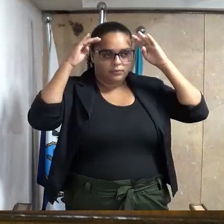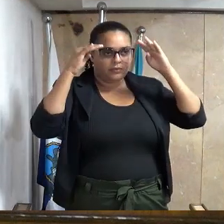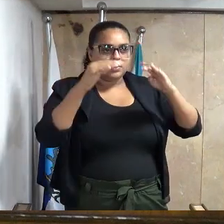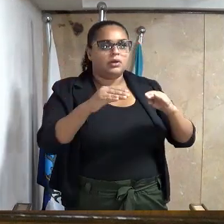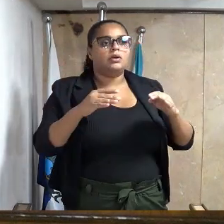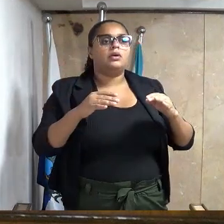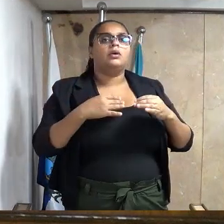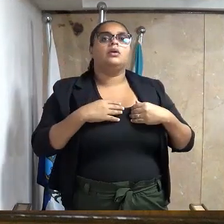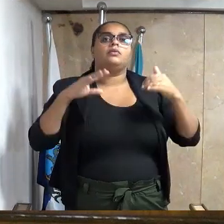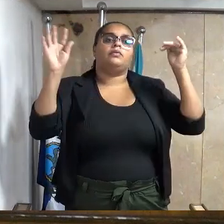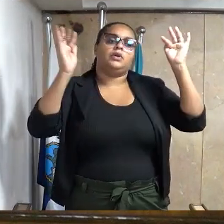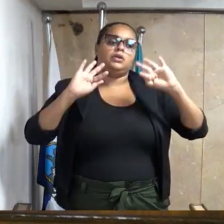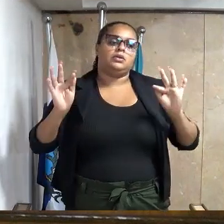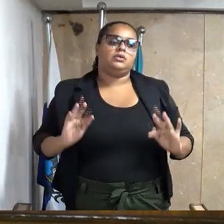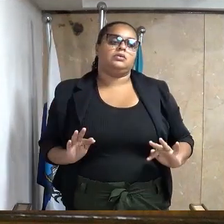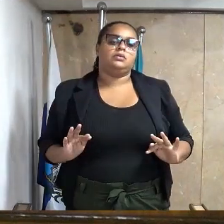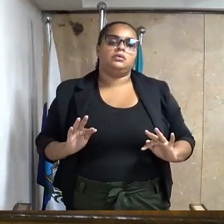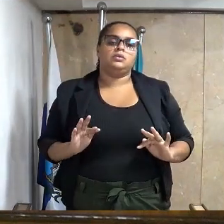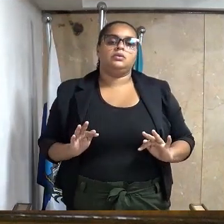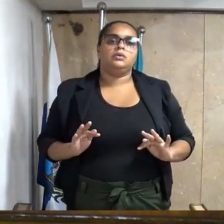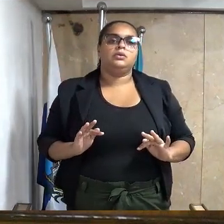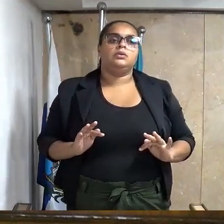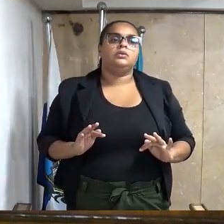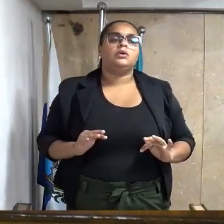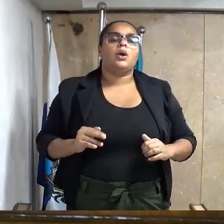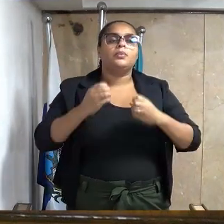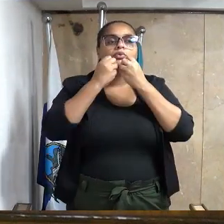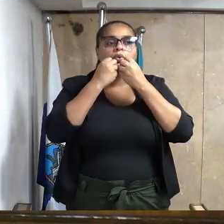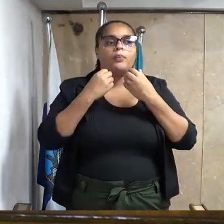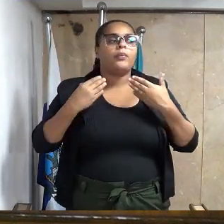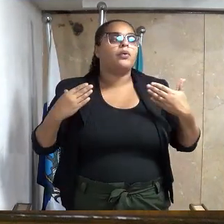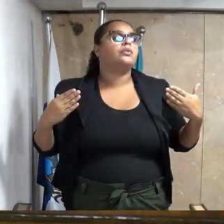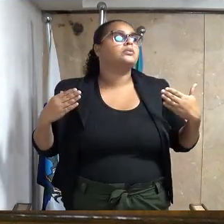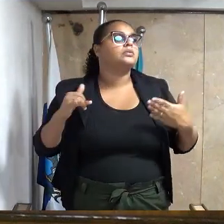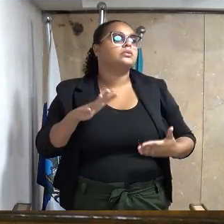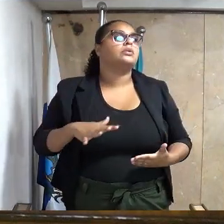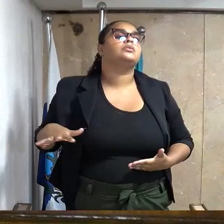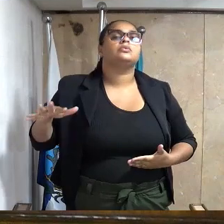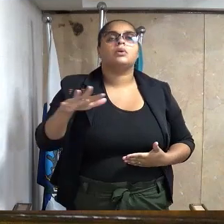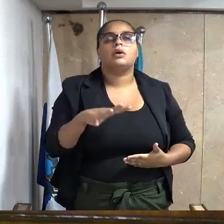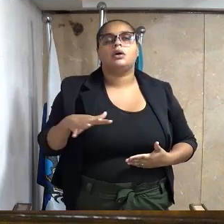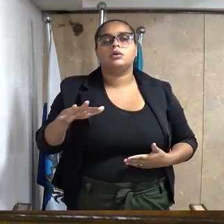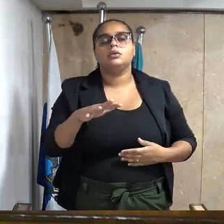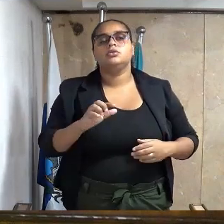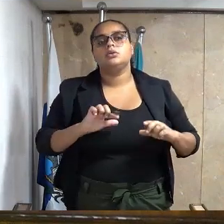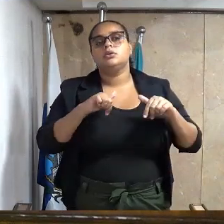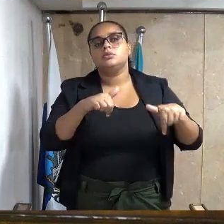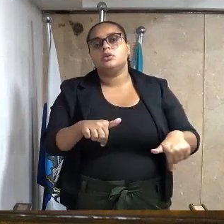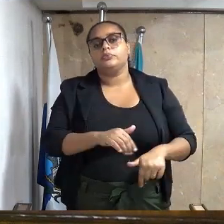alegria e excelência, habilidades essenciais em sua área de atuação.